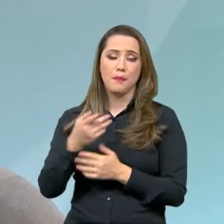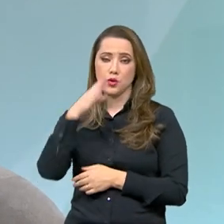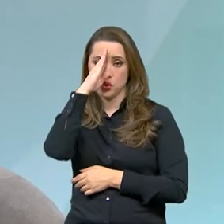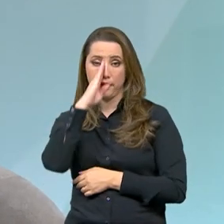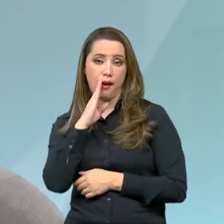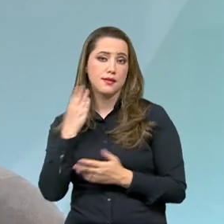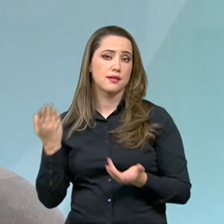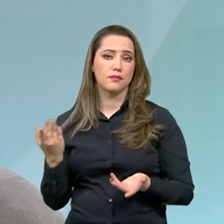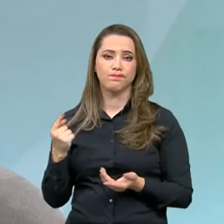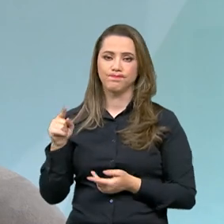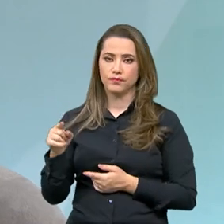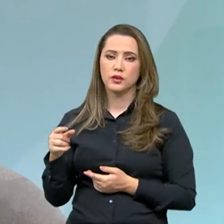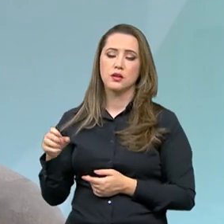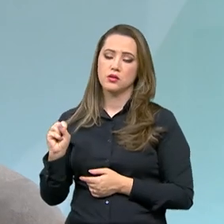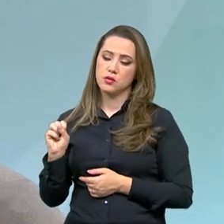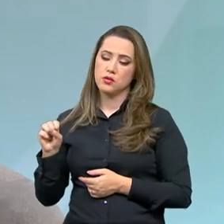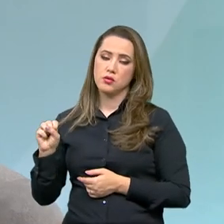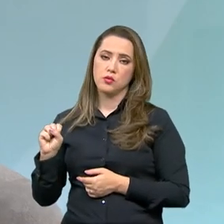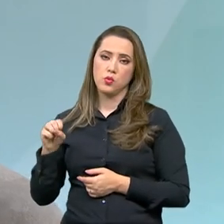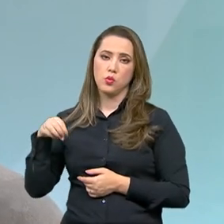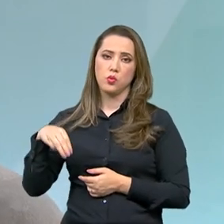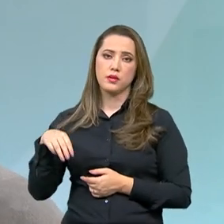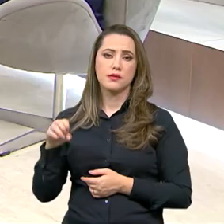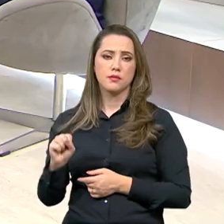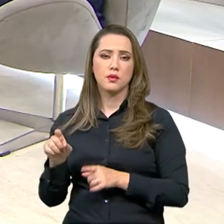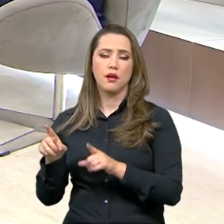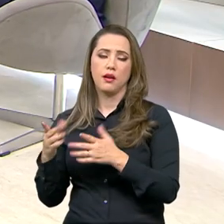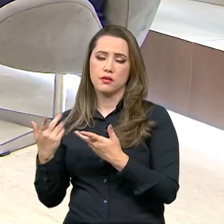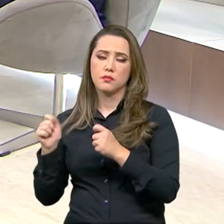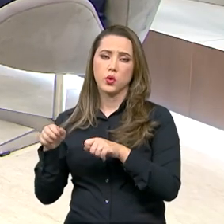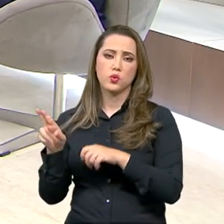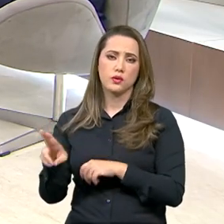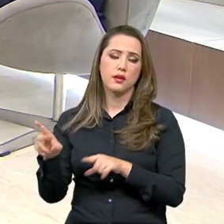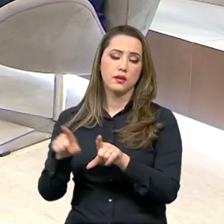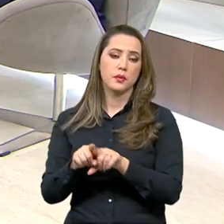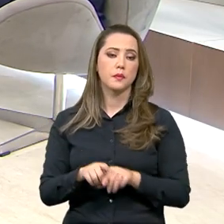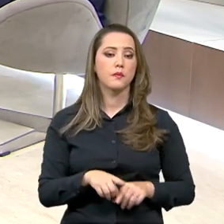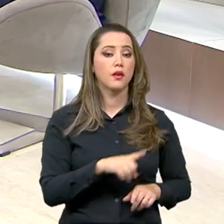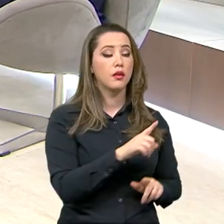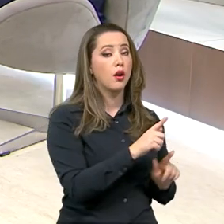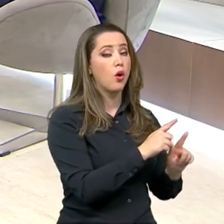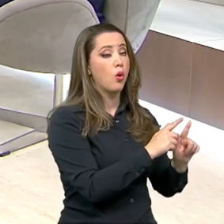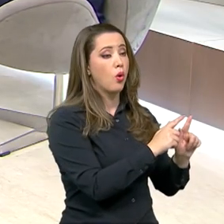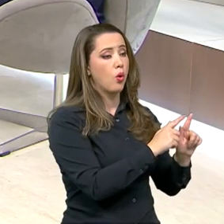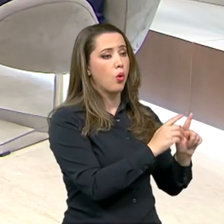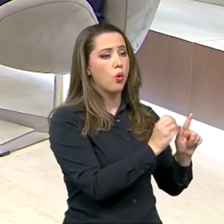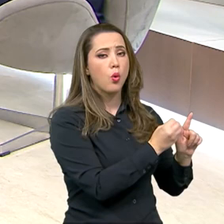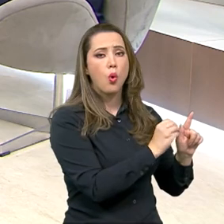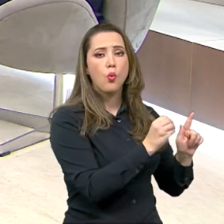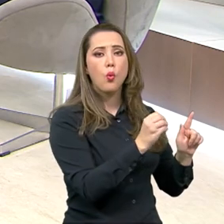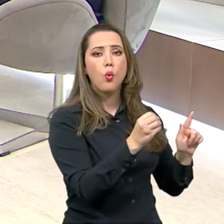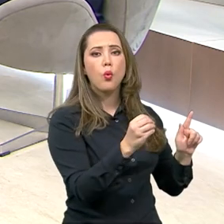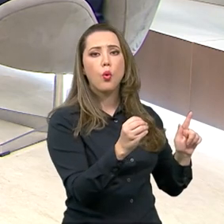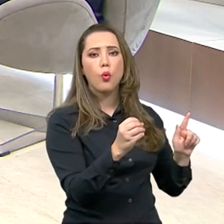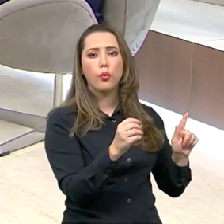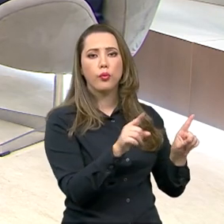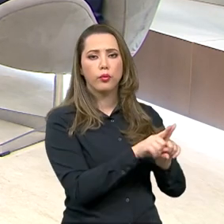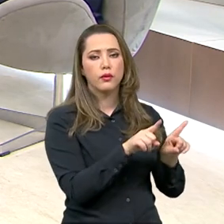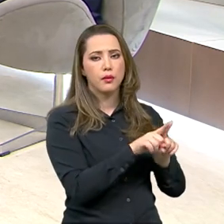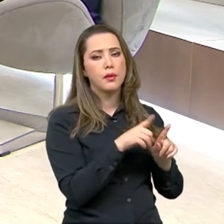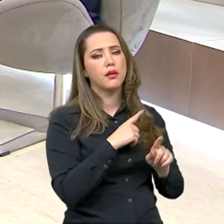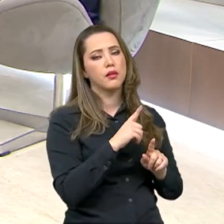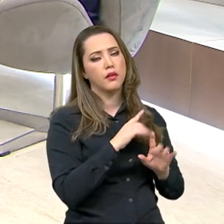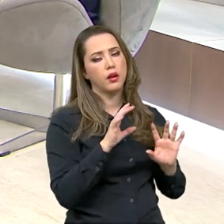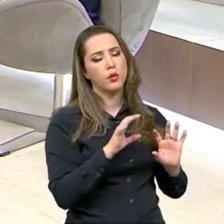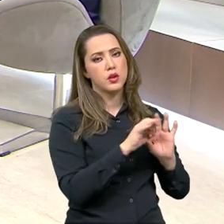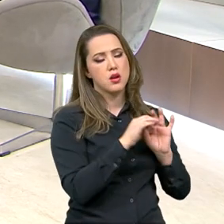cidadão que use o WhatsApp vai poder ter acesso à ferramenta. Com o Google, também, vocês fizeram uma parceria esse ano, não foi? A gente tem